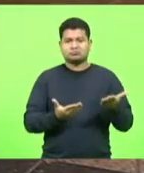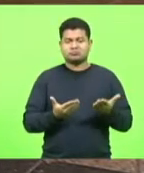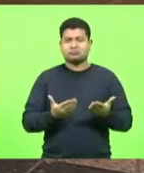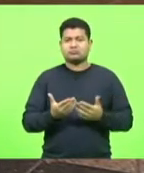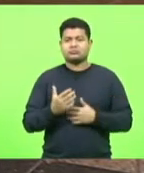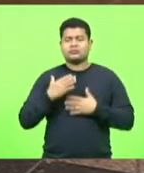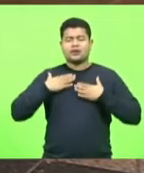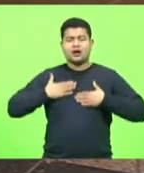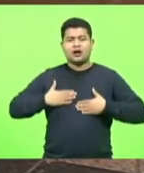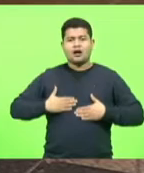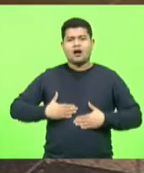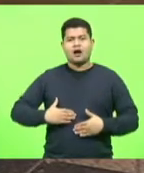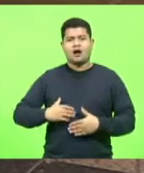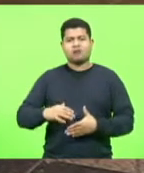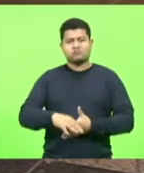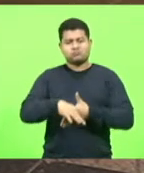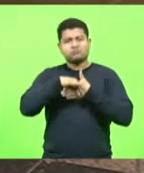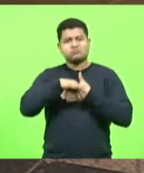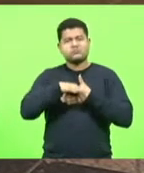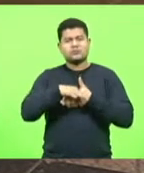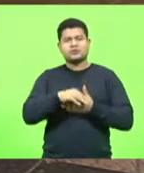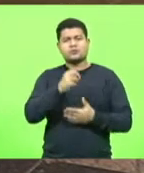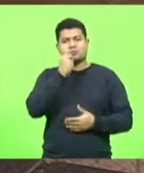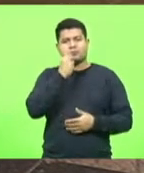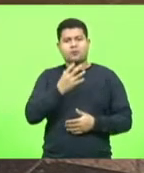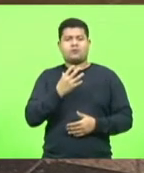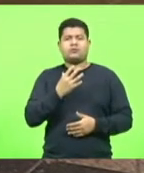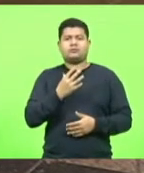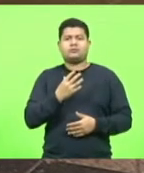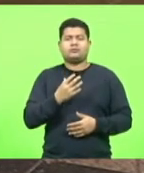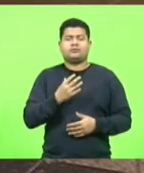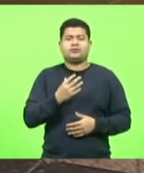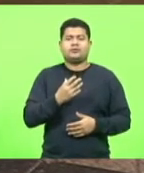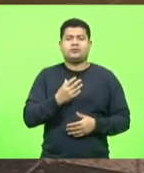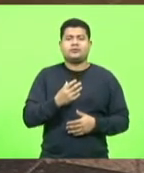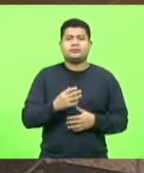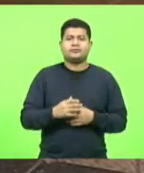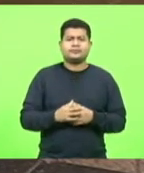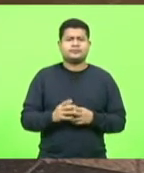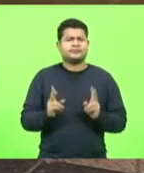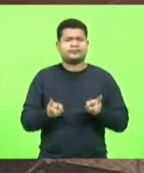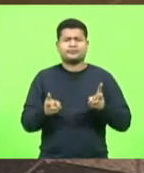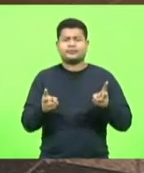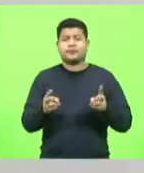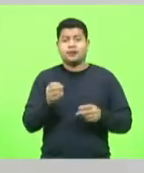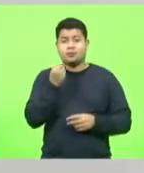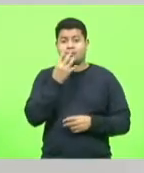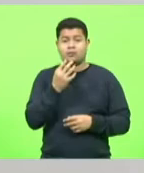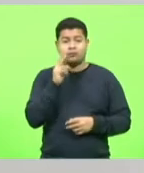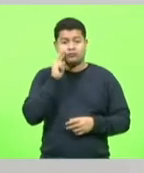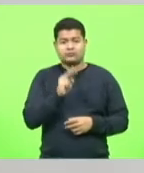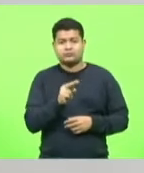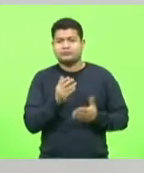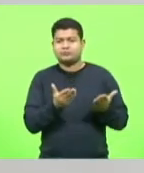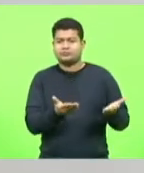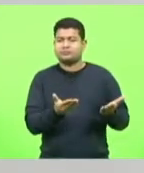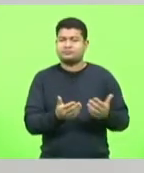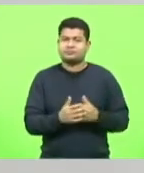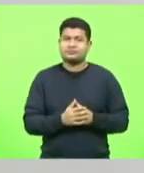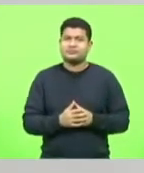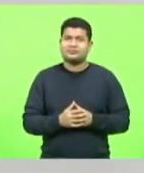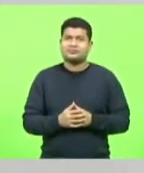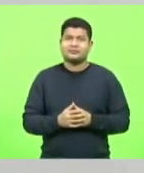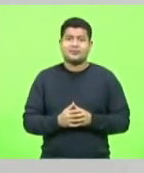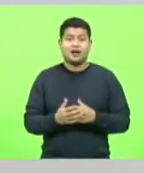tranquilidade e liderança e sempre é bom vê-lo entre nós. Ainda mais aqui,